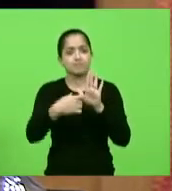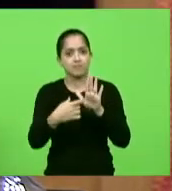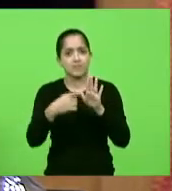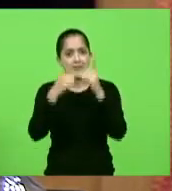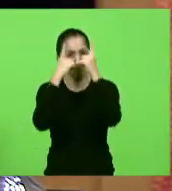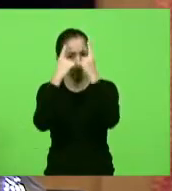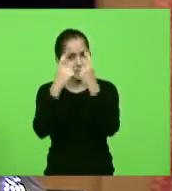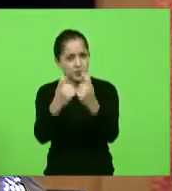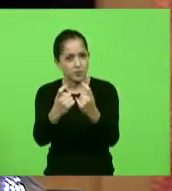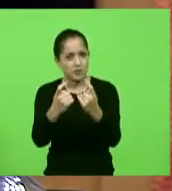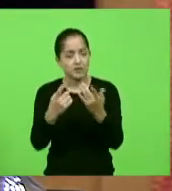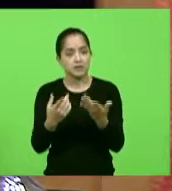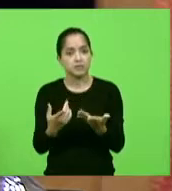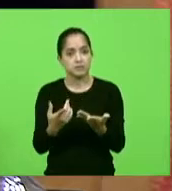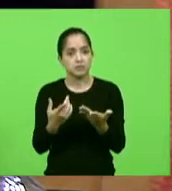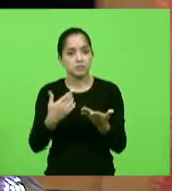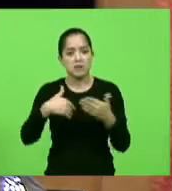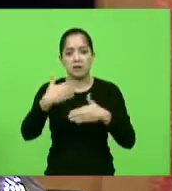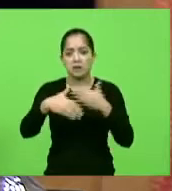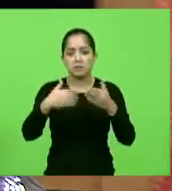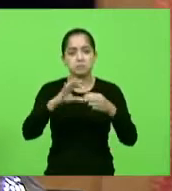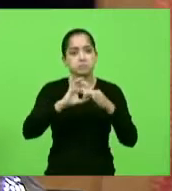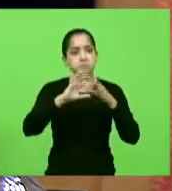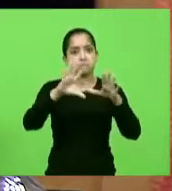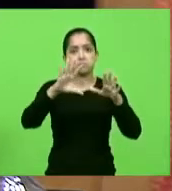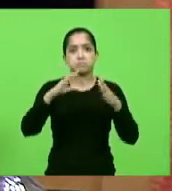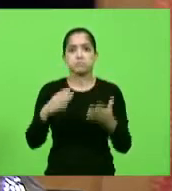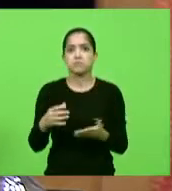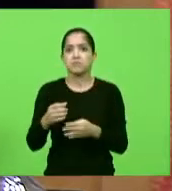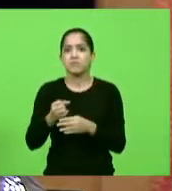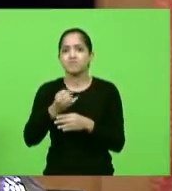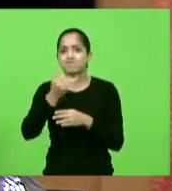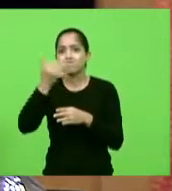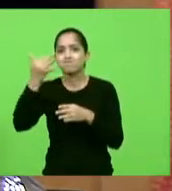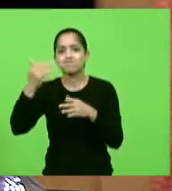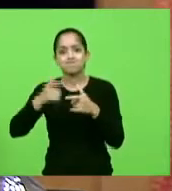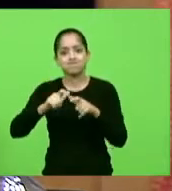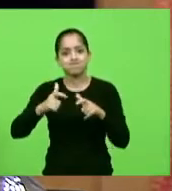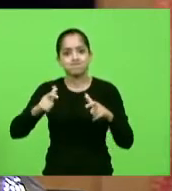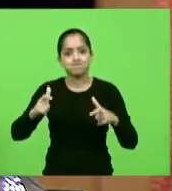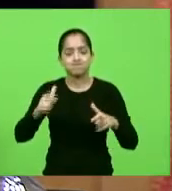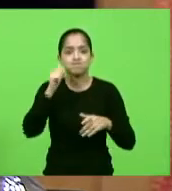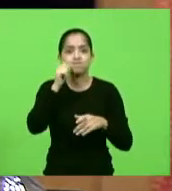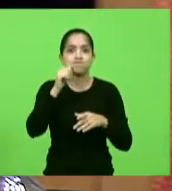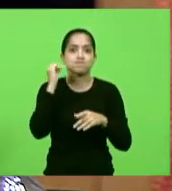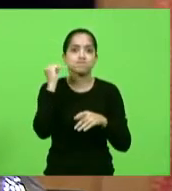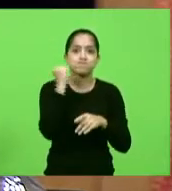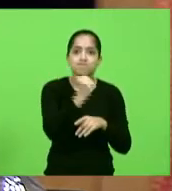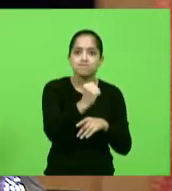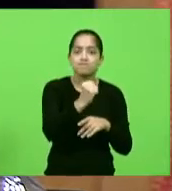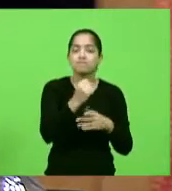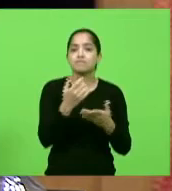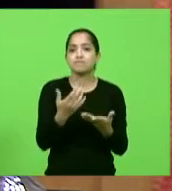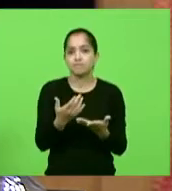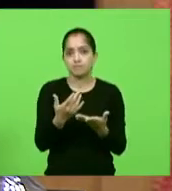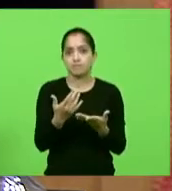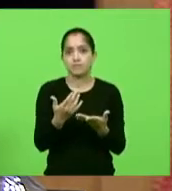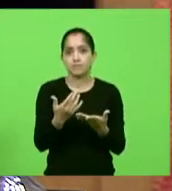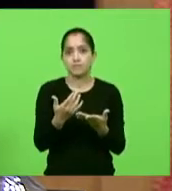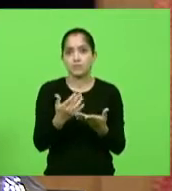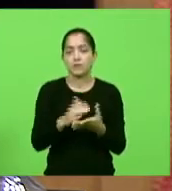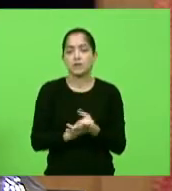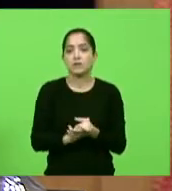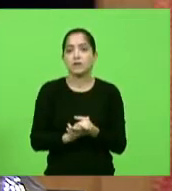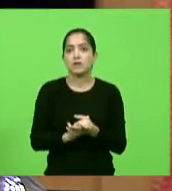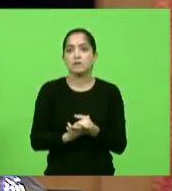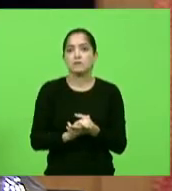que nós estamos enfrentando, de um grande número de feminicídios, como tivemos lá na região de... no município